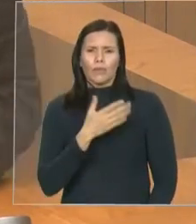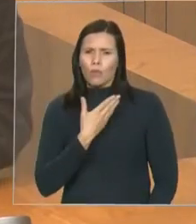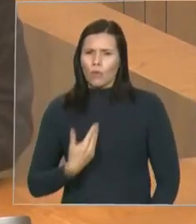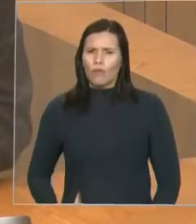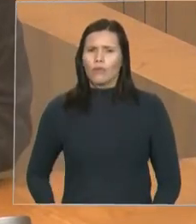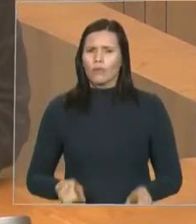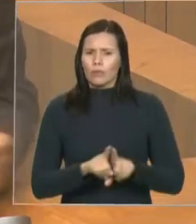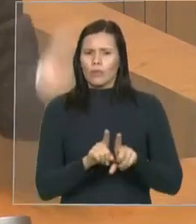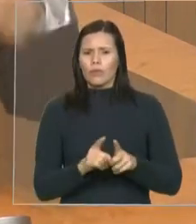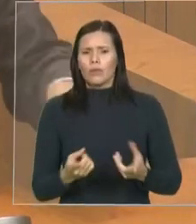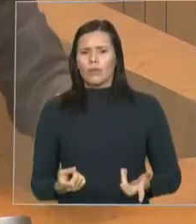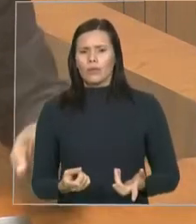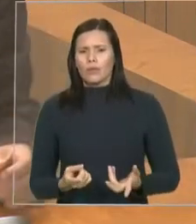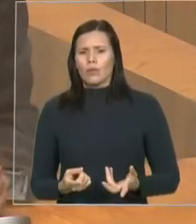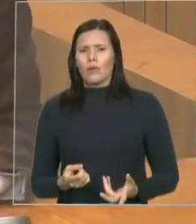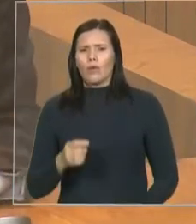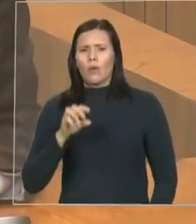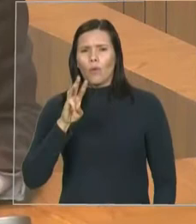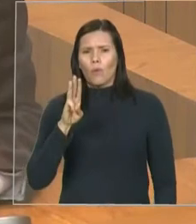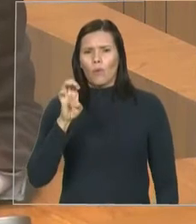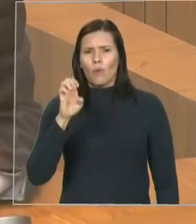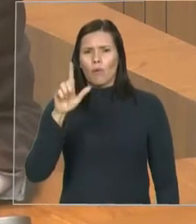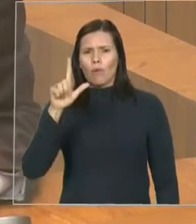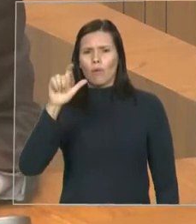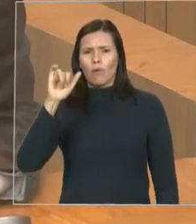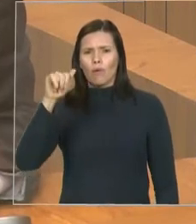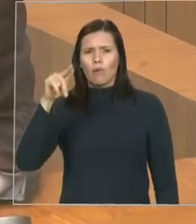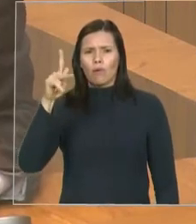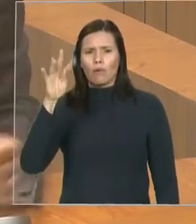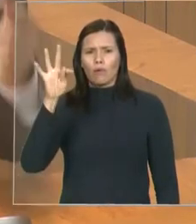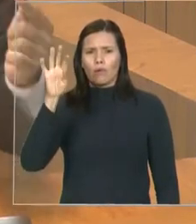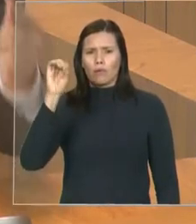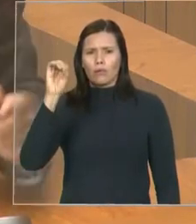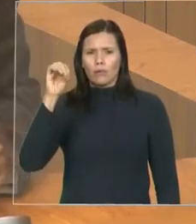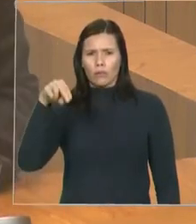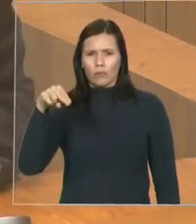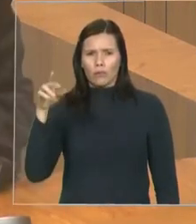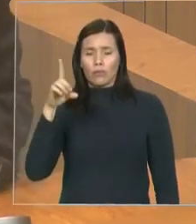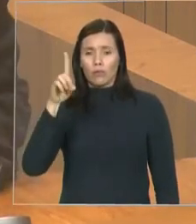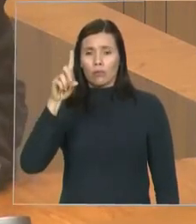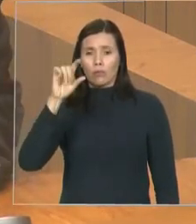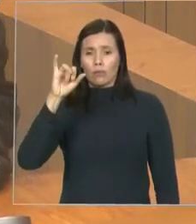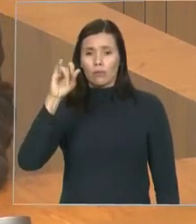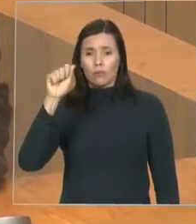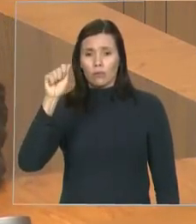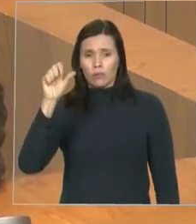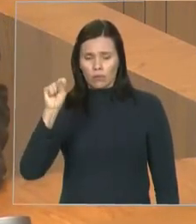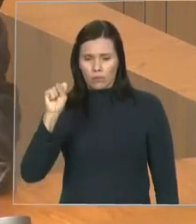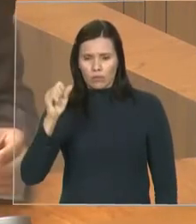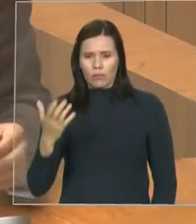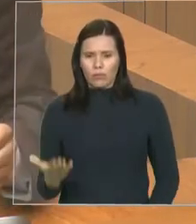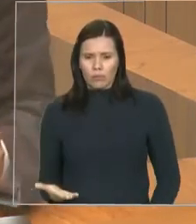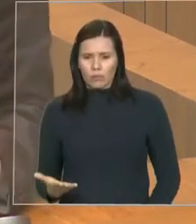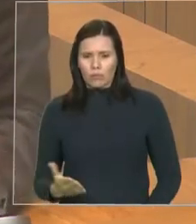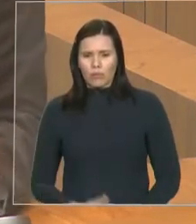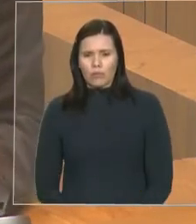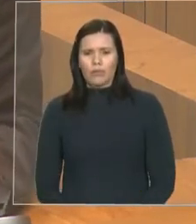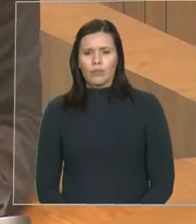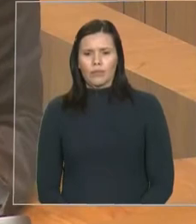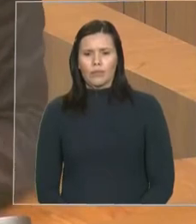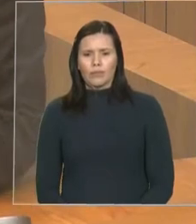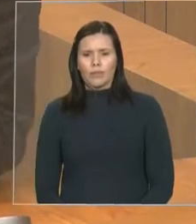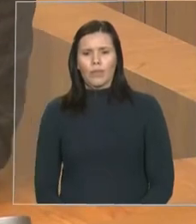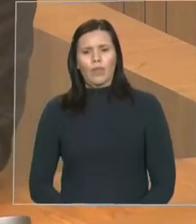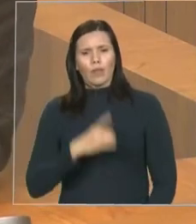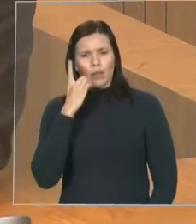a população do Maranhão, com os candidatos a uma vaga no concurso da Polícia Militar. Deputado Marques Barros,